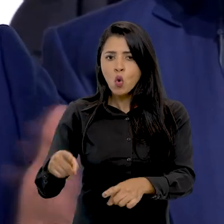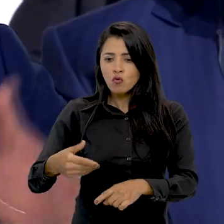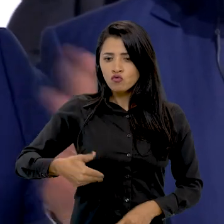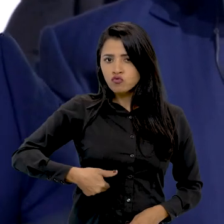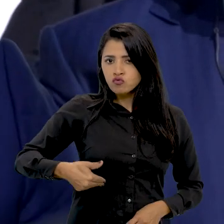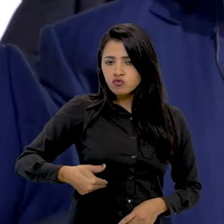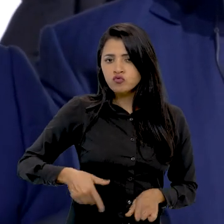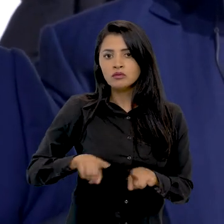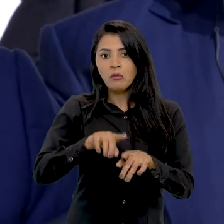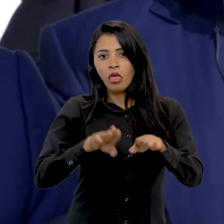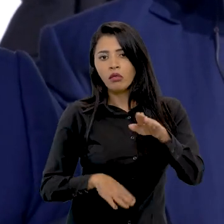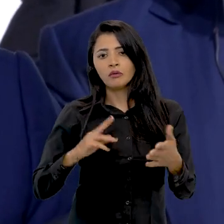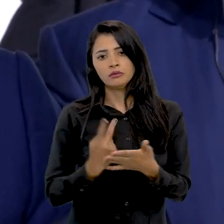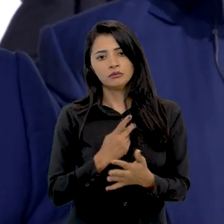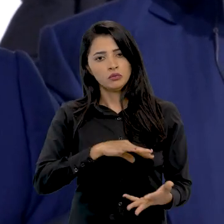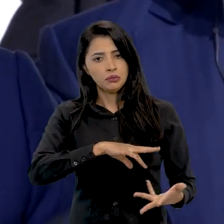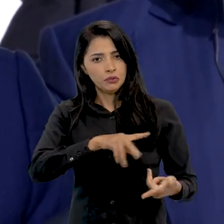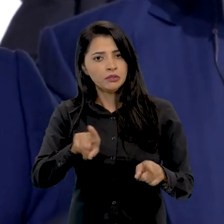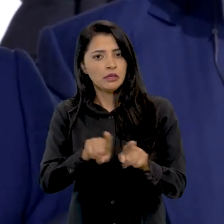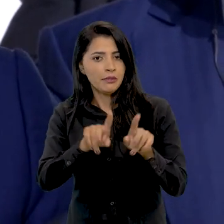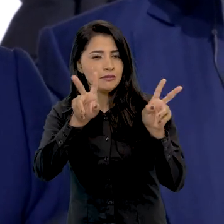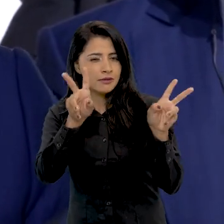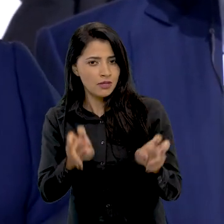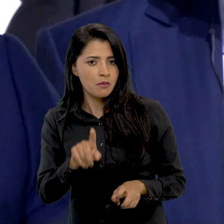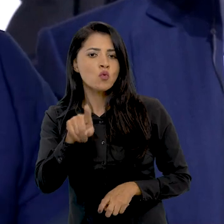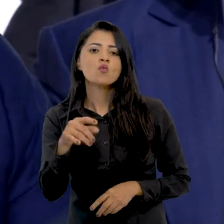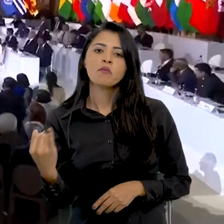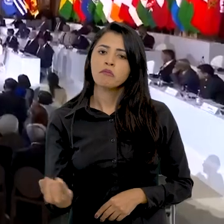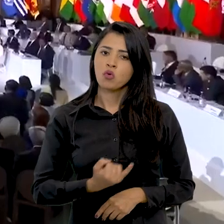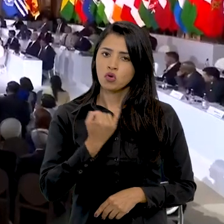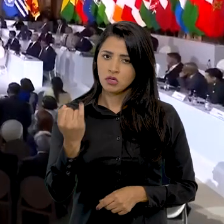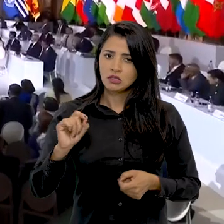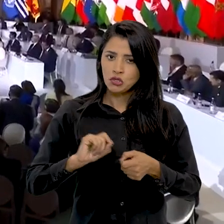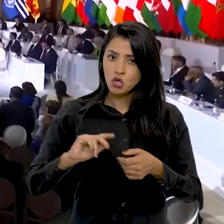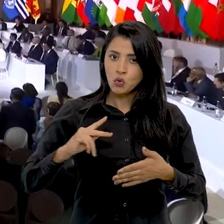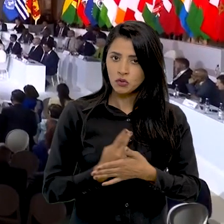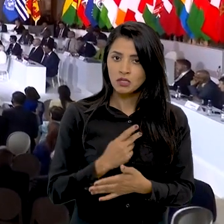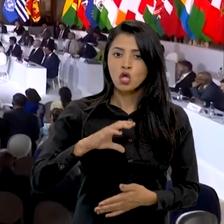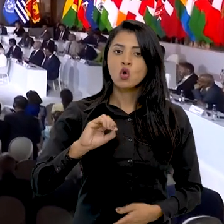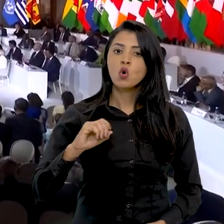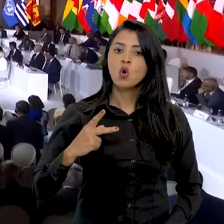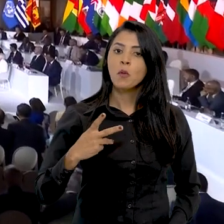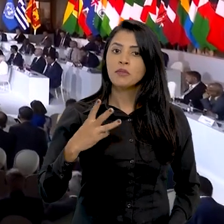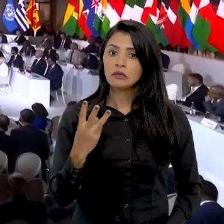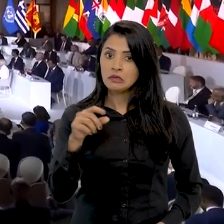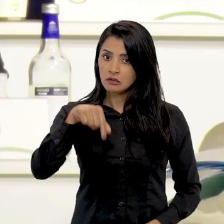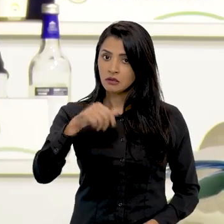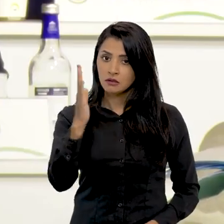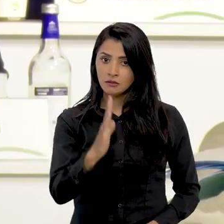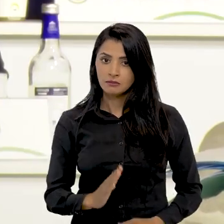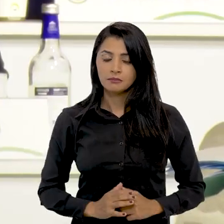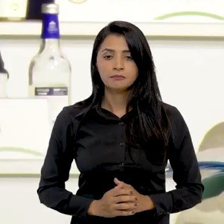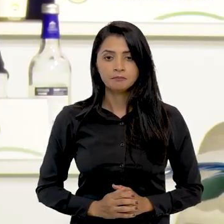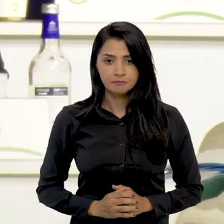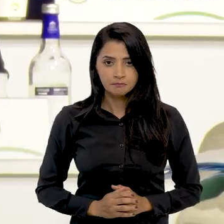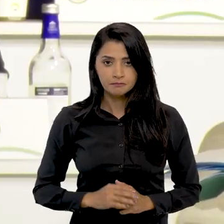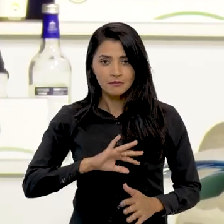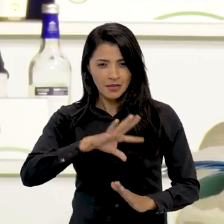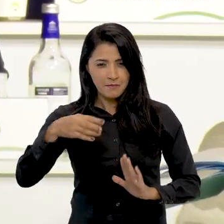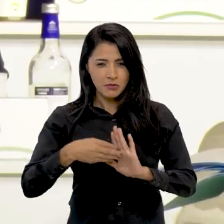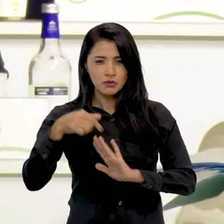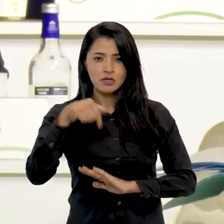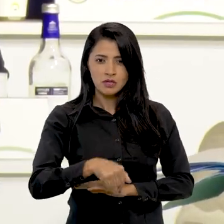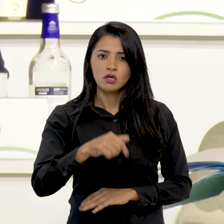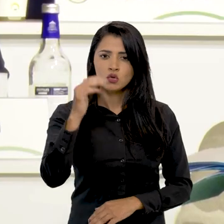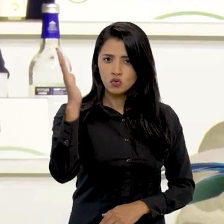e a desigualdade no mundo. Ele falou também da importância de se realizar a COP30 no Brasil. A Amazônia no Brasil,